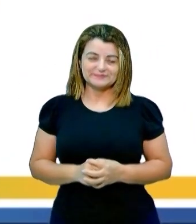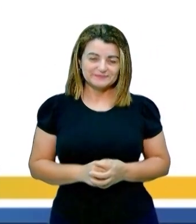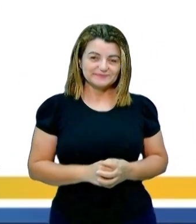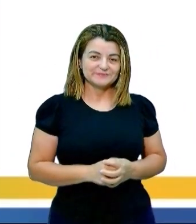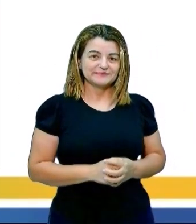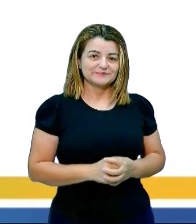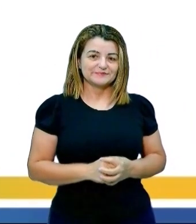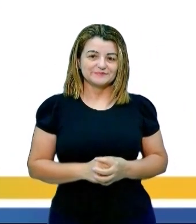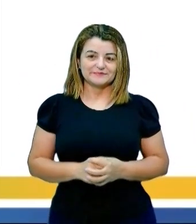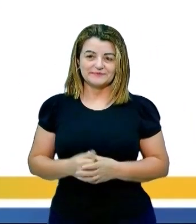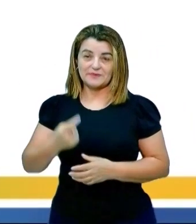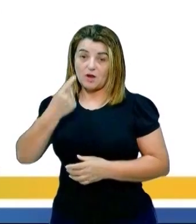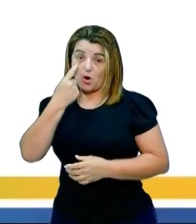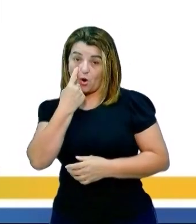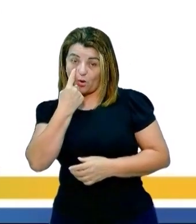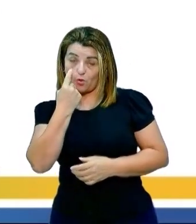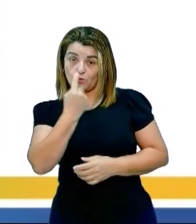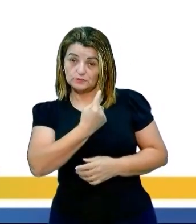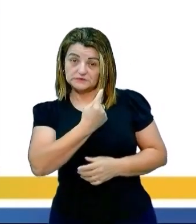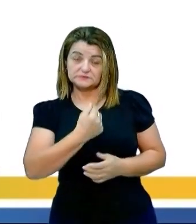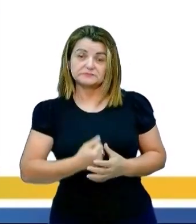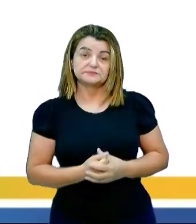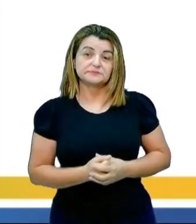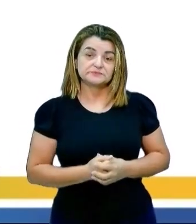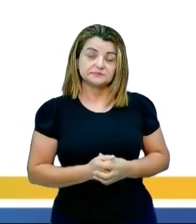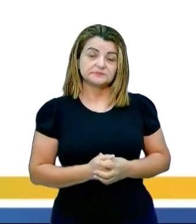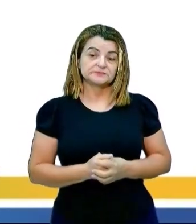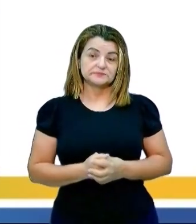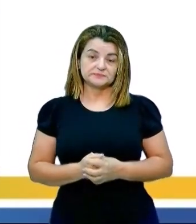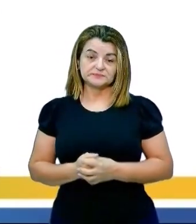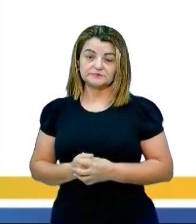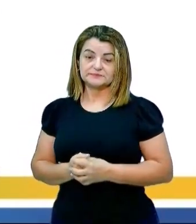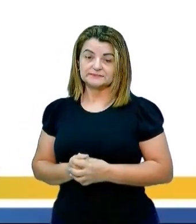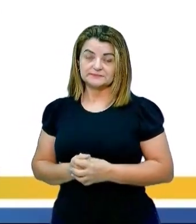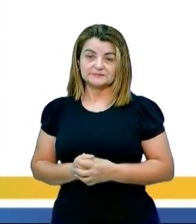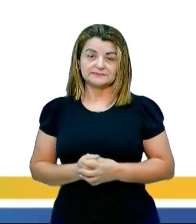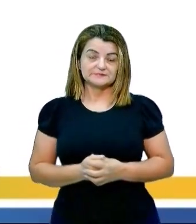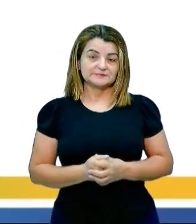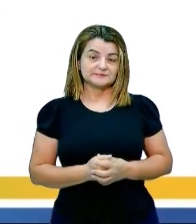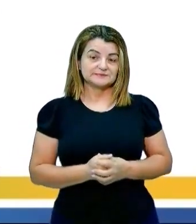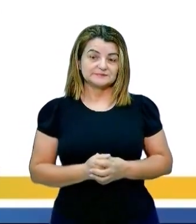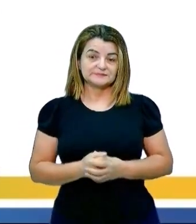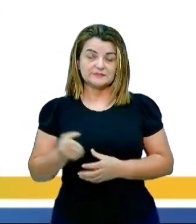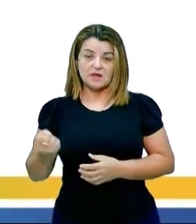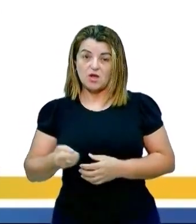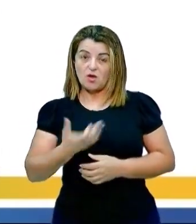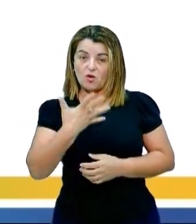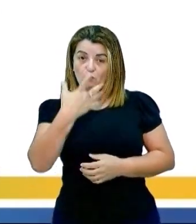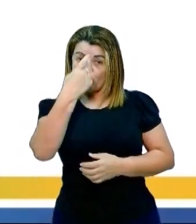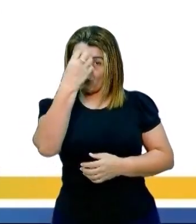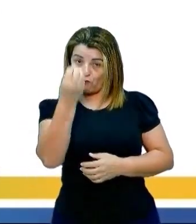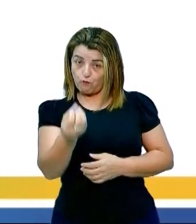Tudo bem até aí? Vamos, então, para mais um infográfico. Aqui são fotos que foram coletadas